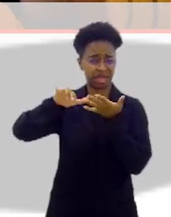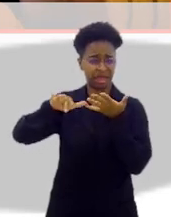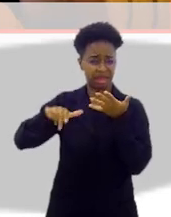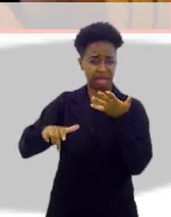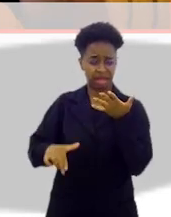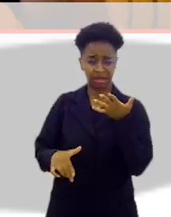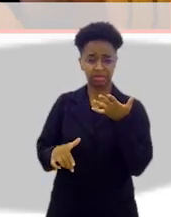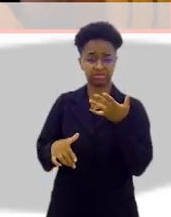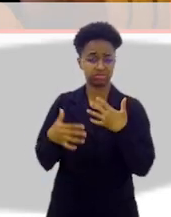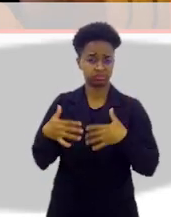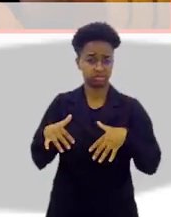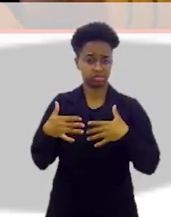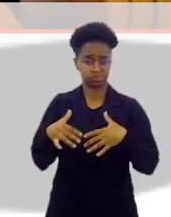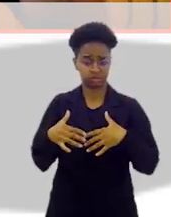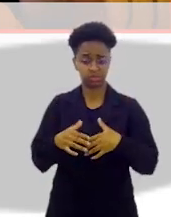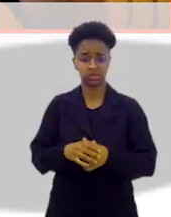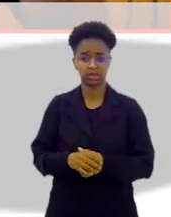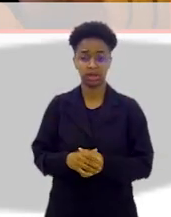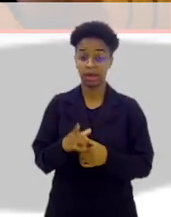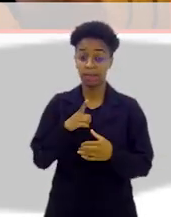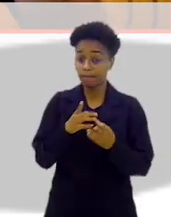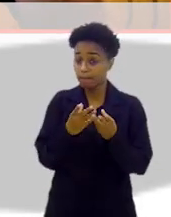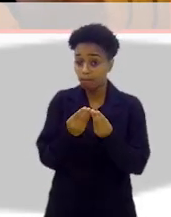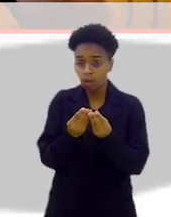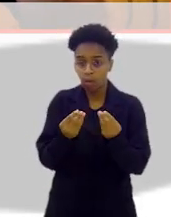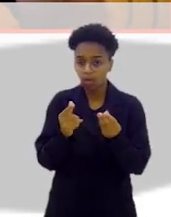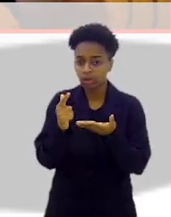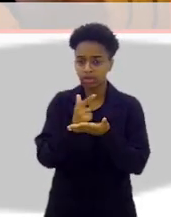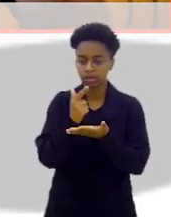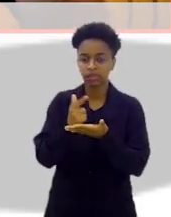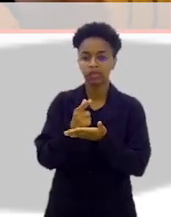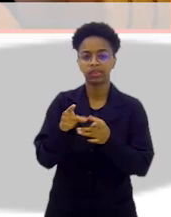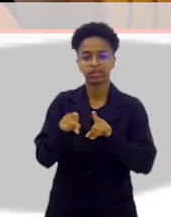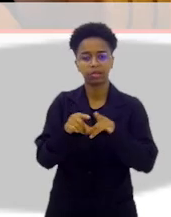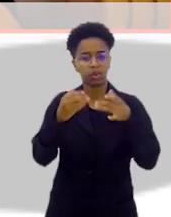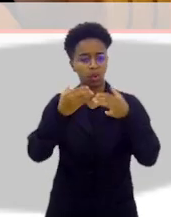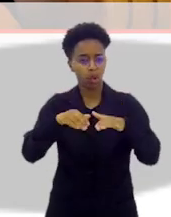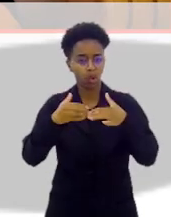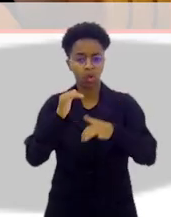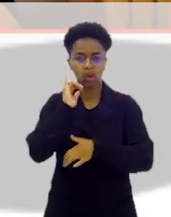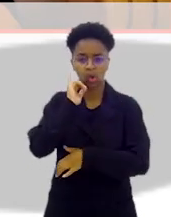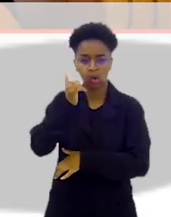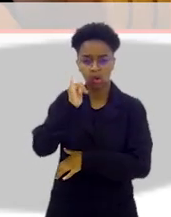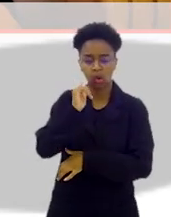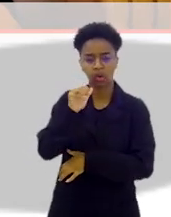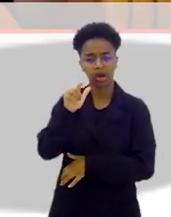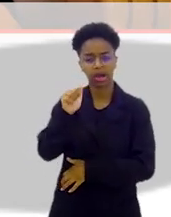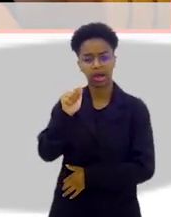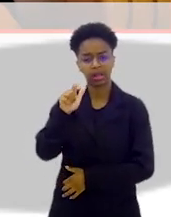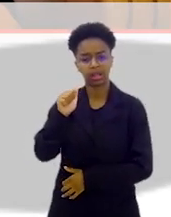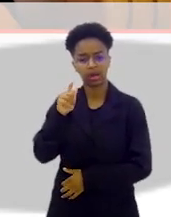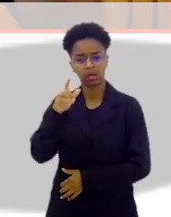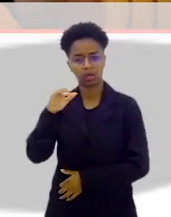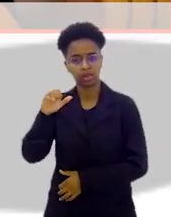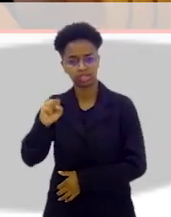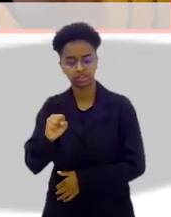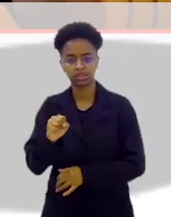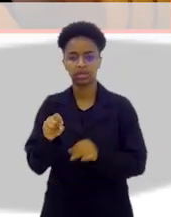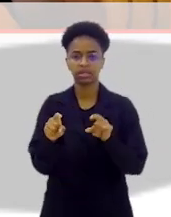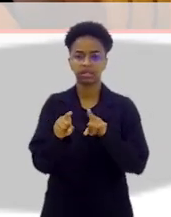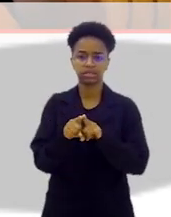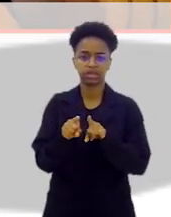rosmarinho, rosas, reservas, reversas, Concurso de Contos Sindicatos e Escritores de Alagoas, Maceió,